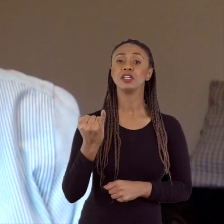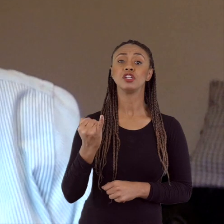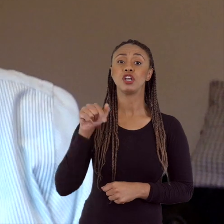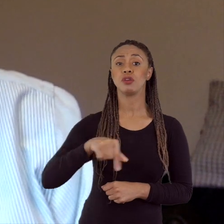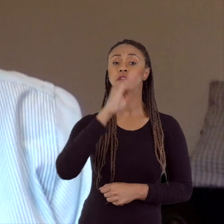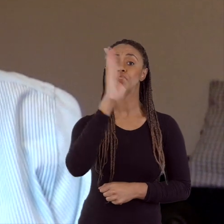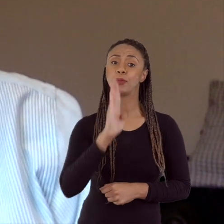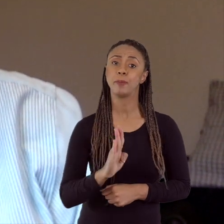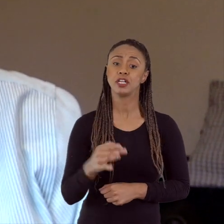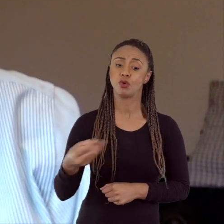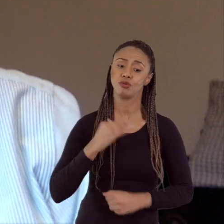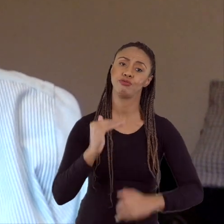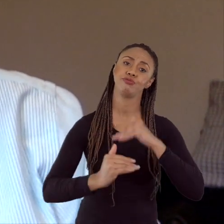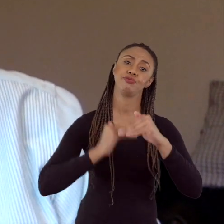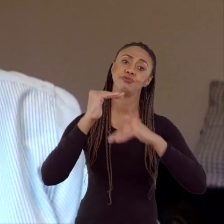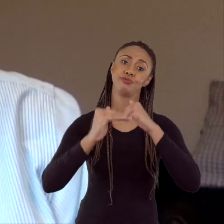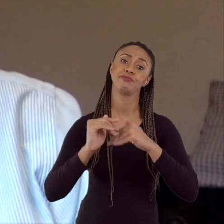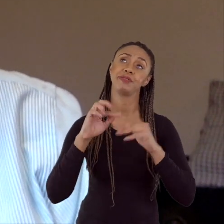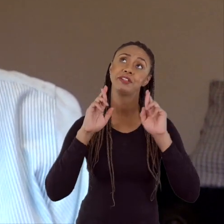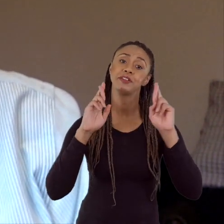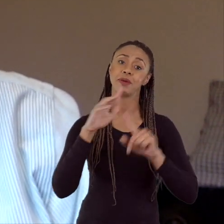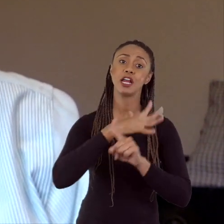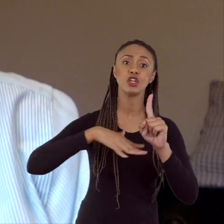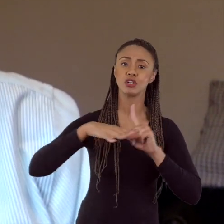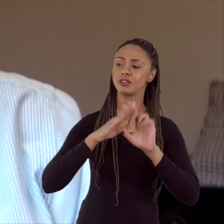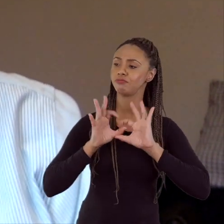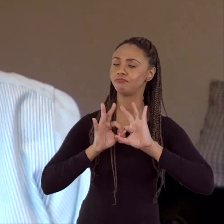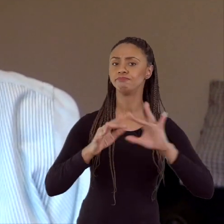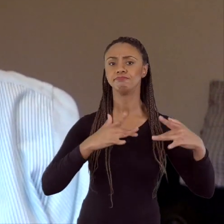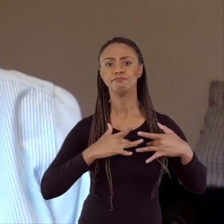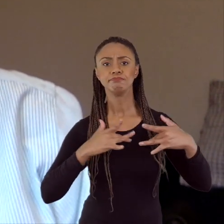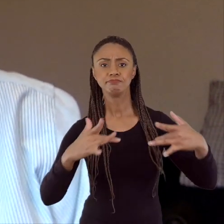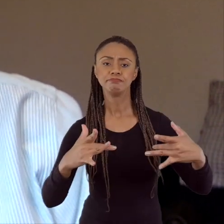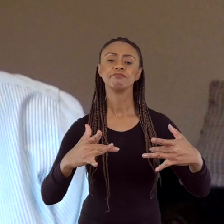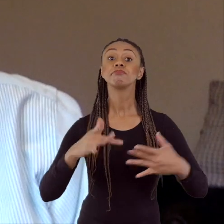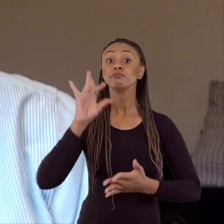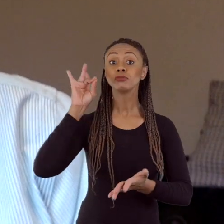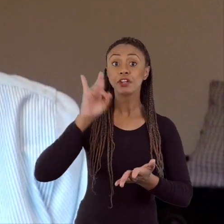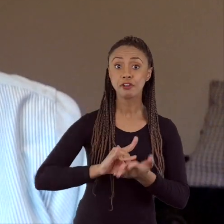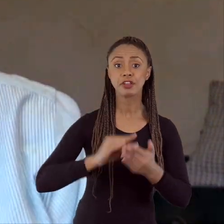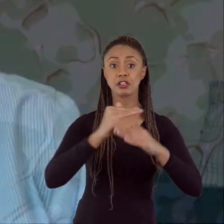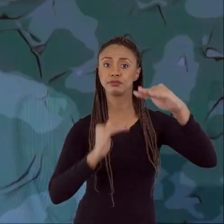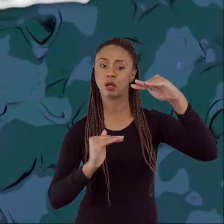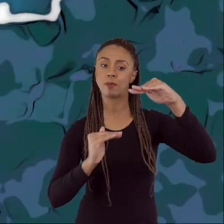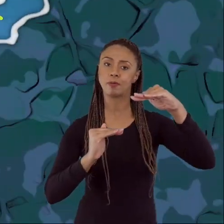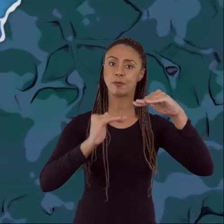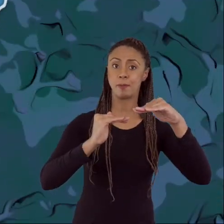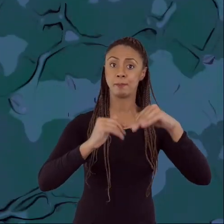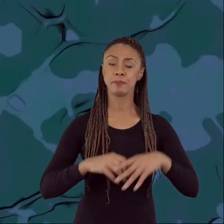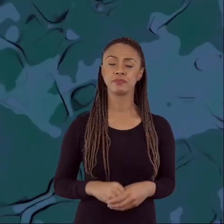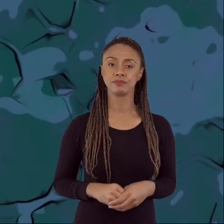um país, para o desenvolvimento daquilo que a gente espera de uma sociedade fraterna e com reduções efetivas das suas